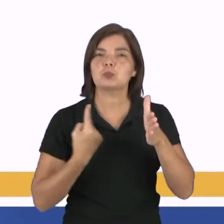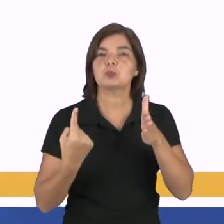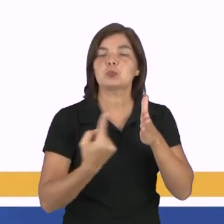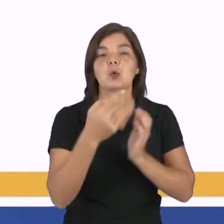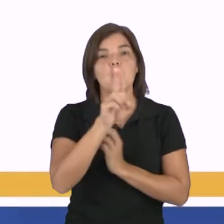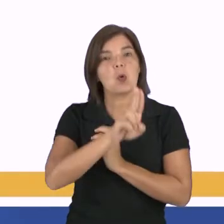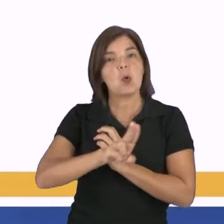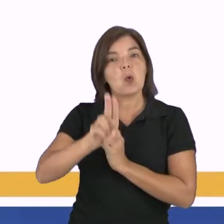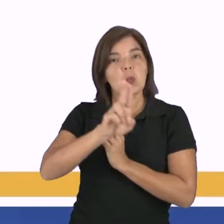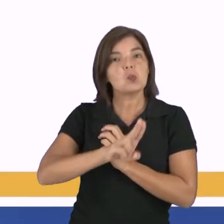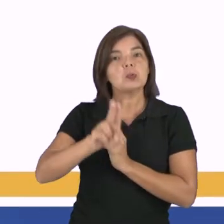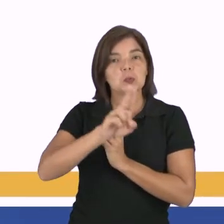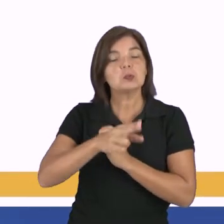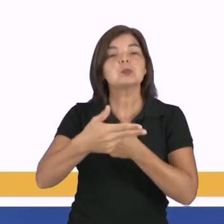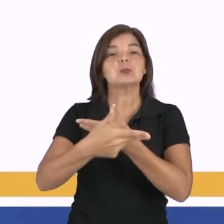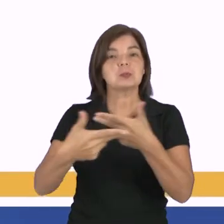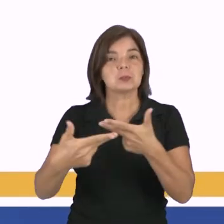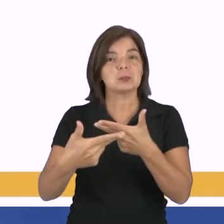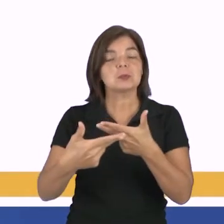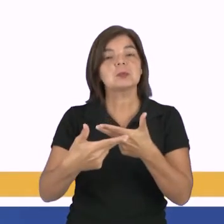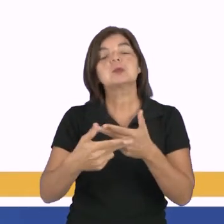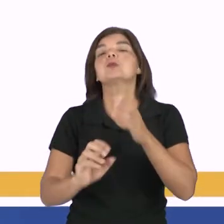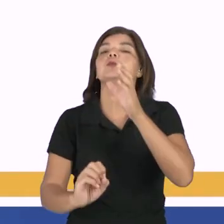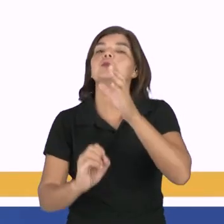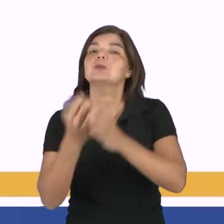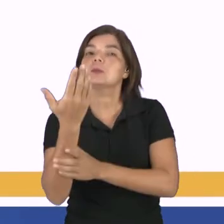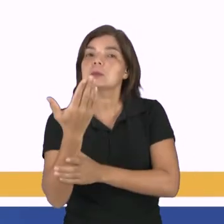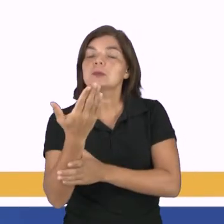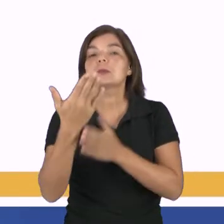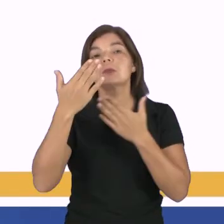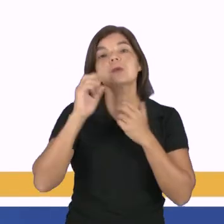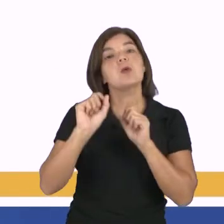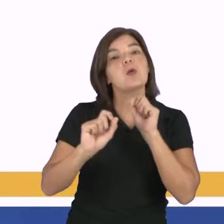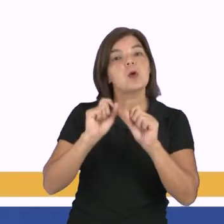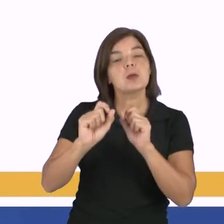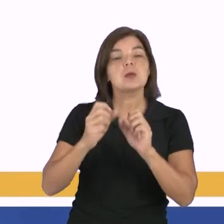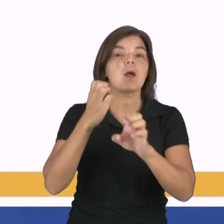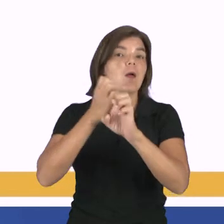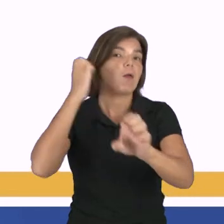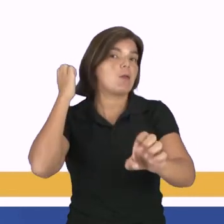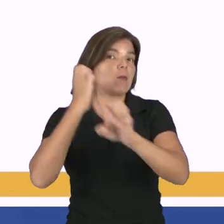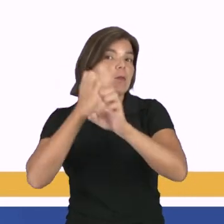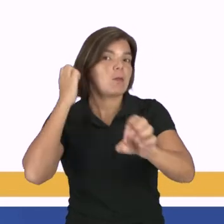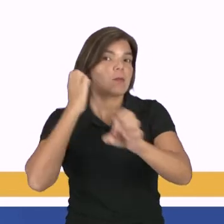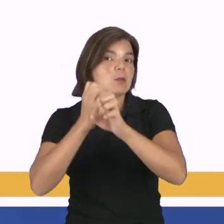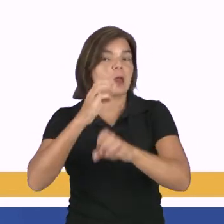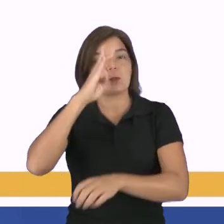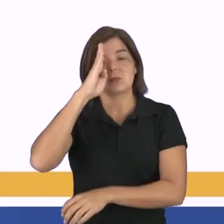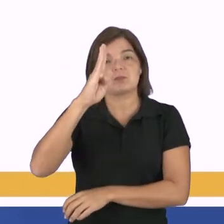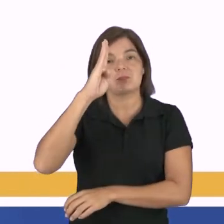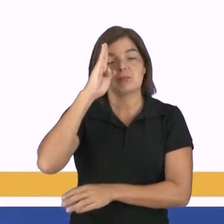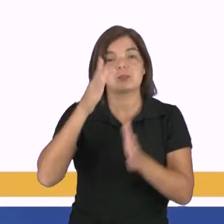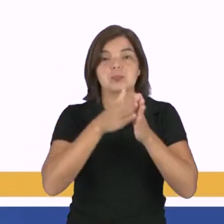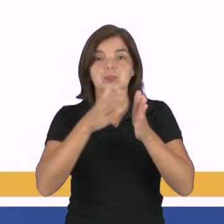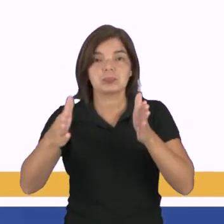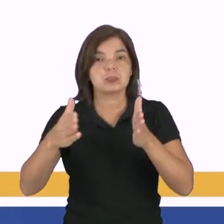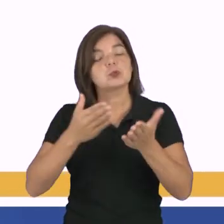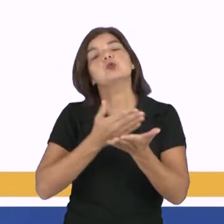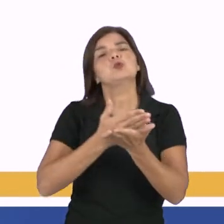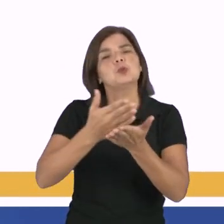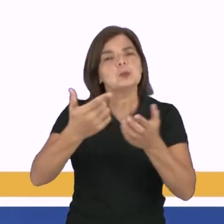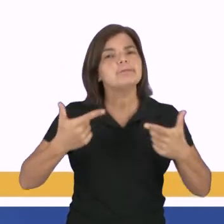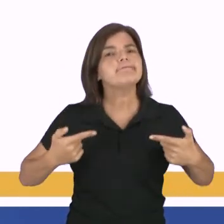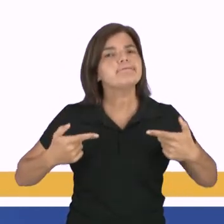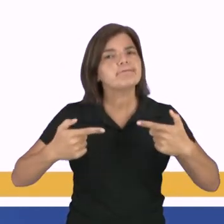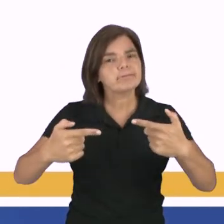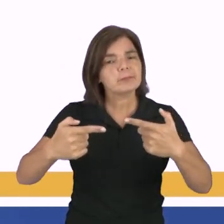está usando um legítimo produto que surgiu graças à engenharia militar. Durante o início da Guerra Fria, em